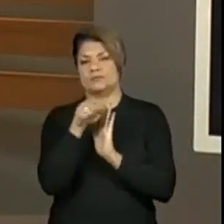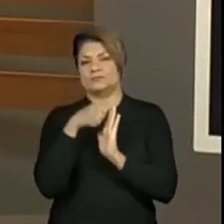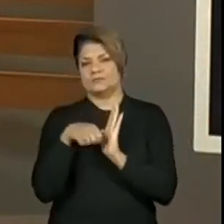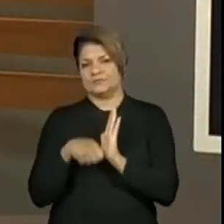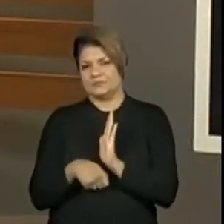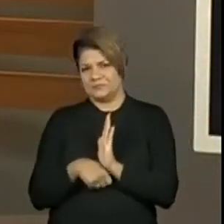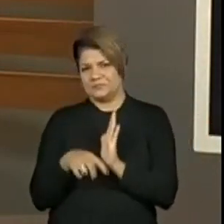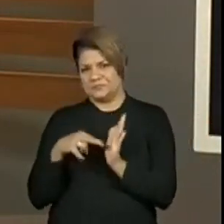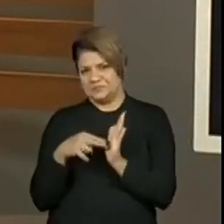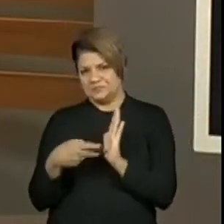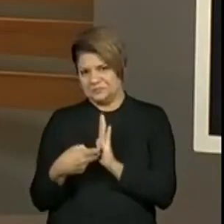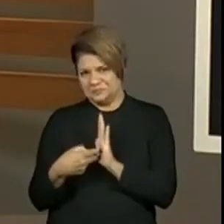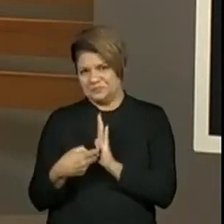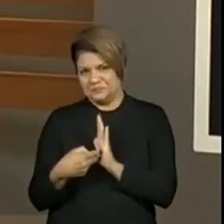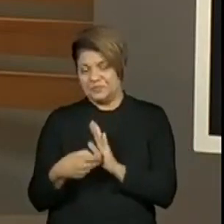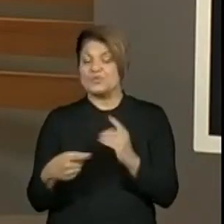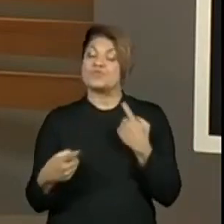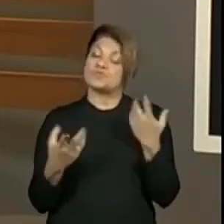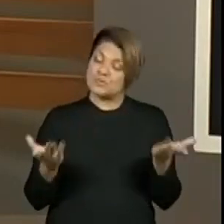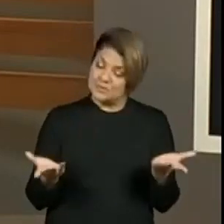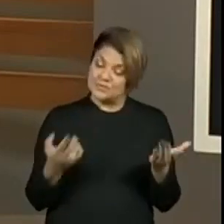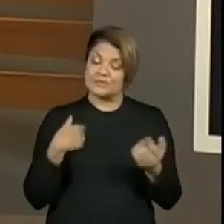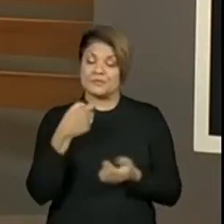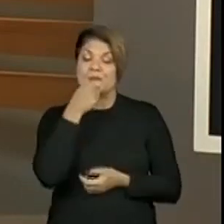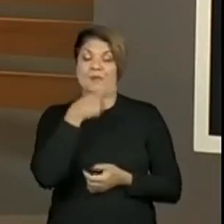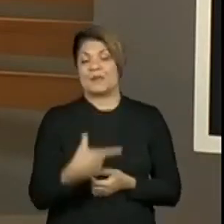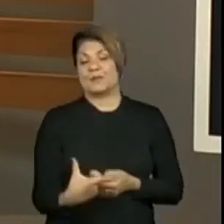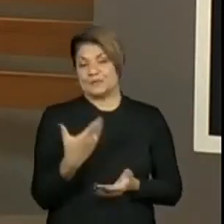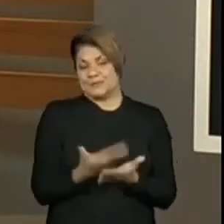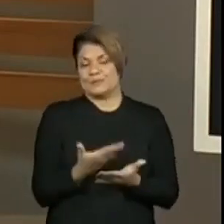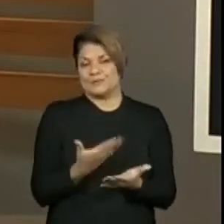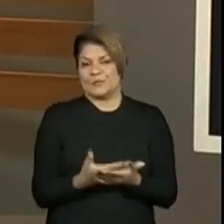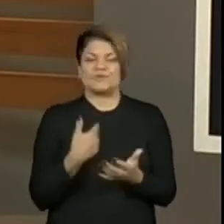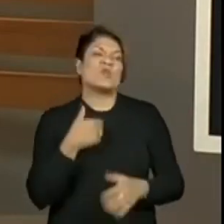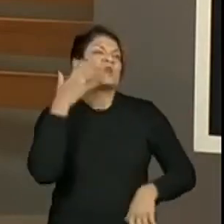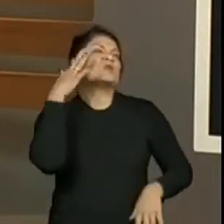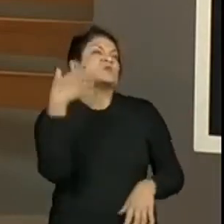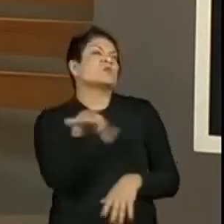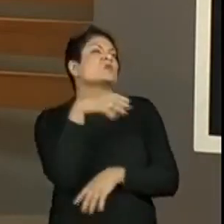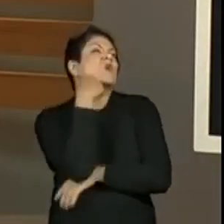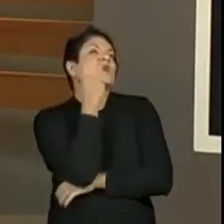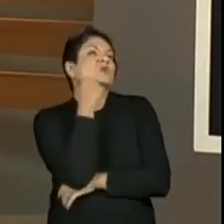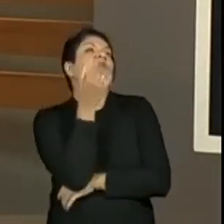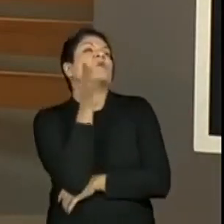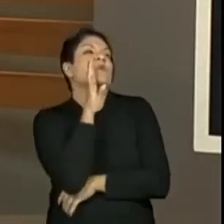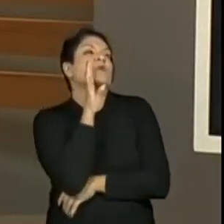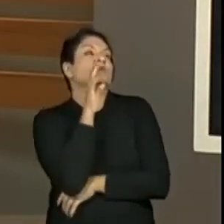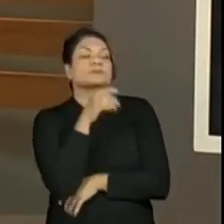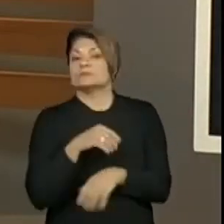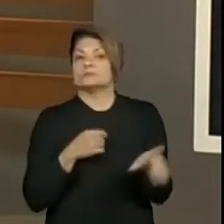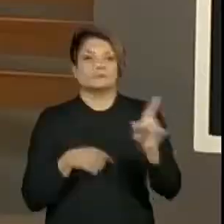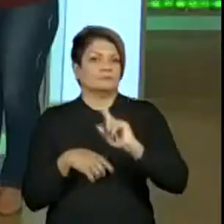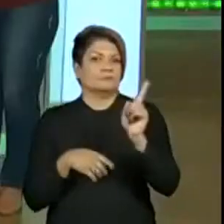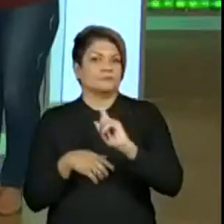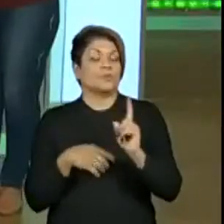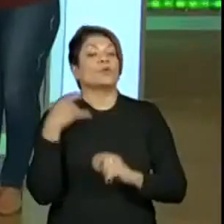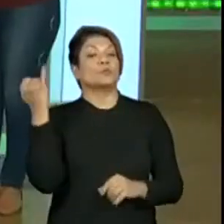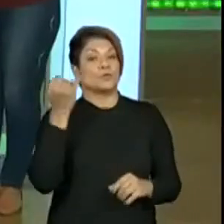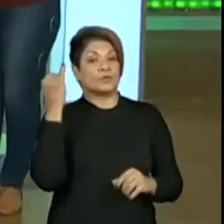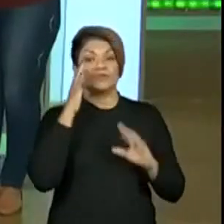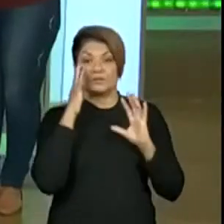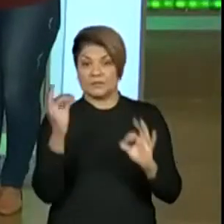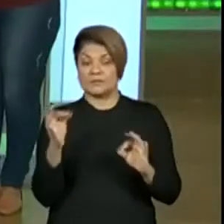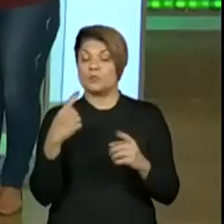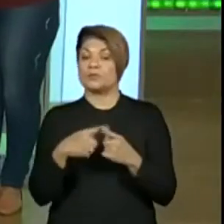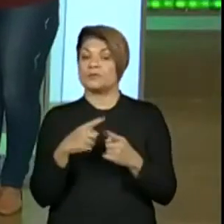graça da gente estudar esse texto. E não simplesmente dizer, ah, eu já conheço, a professora já leu, né? É importante. Por quê?